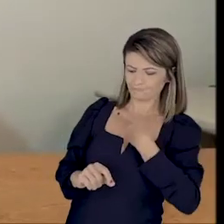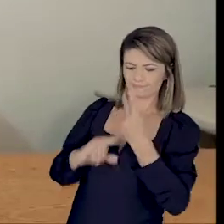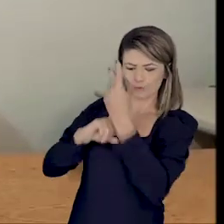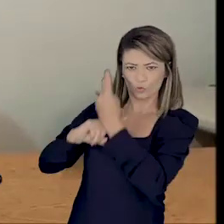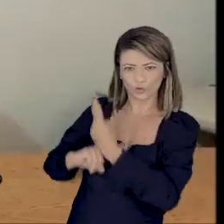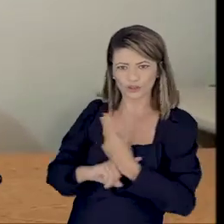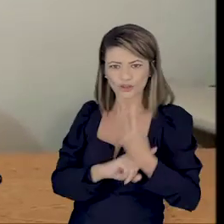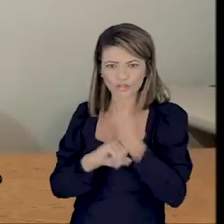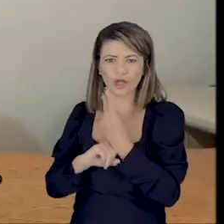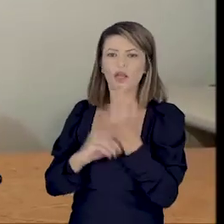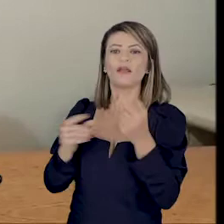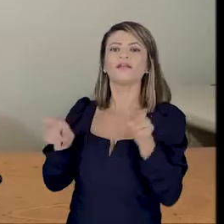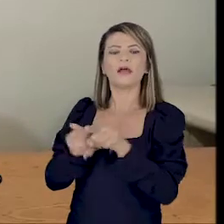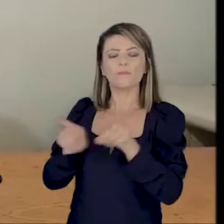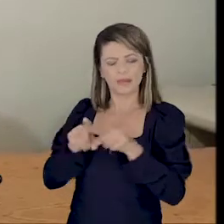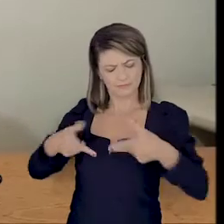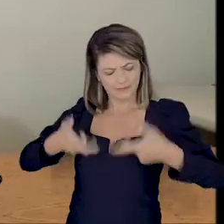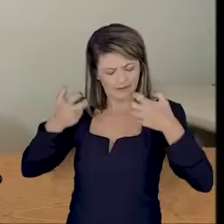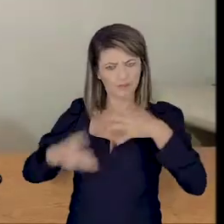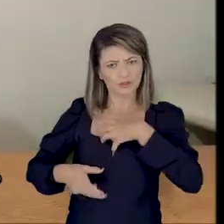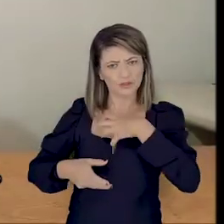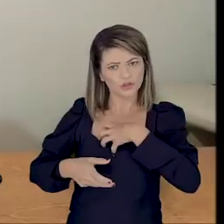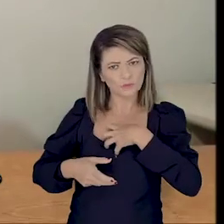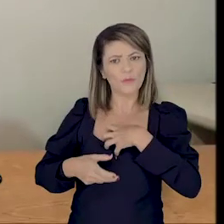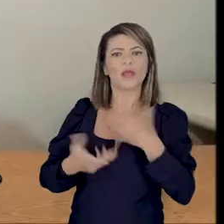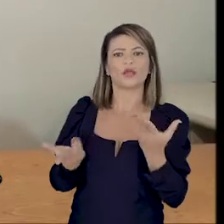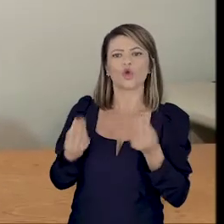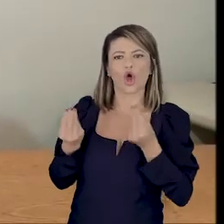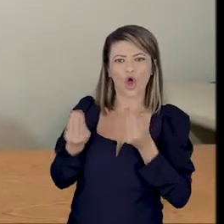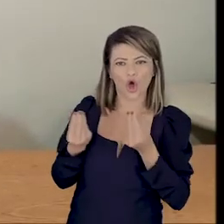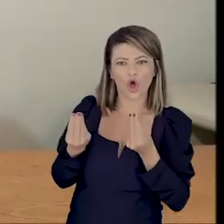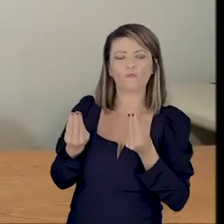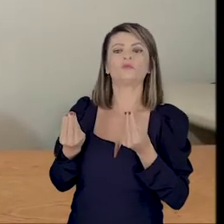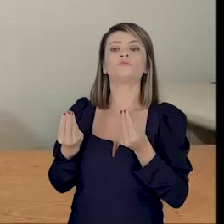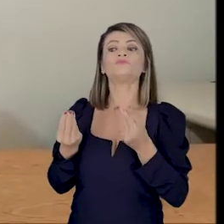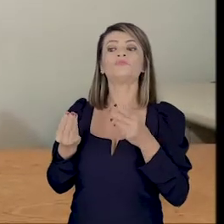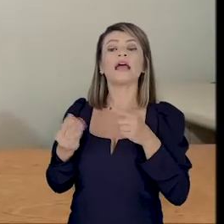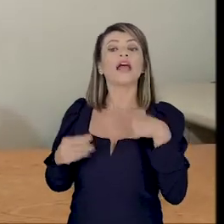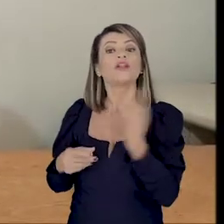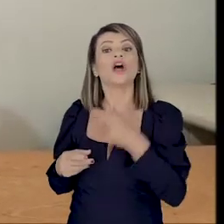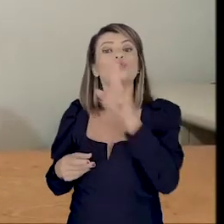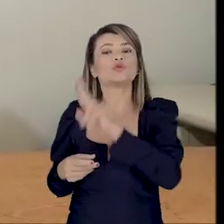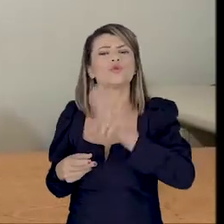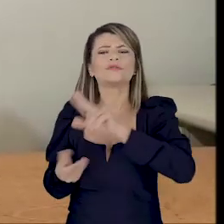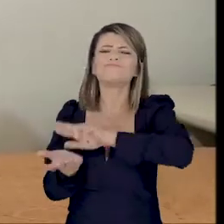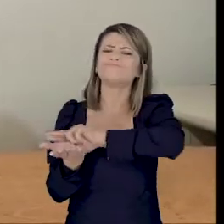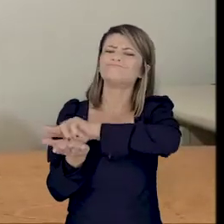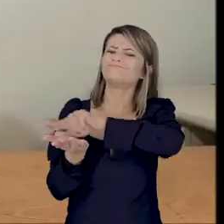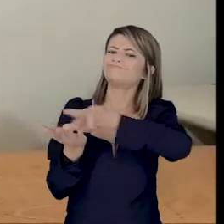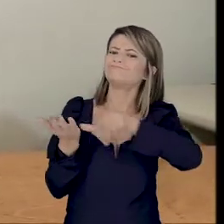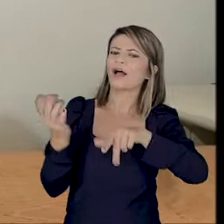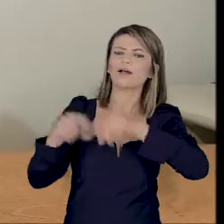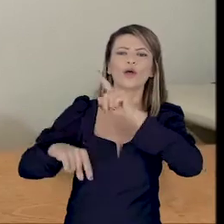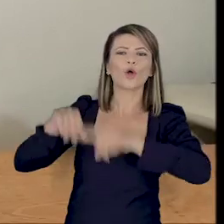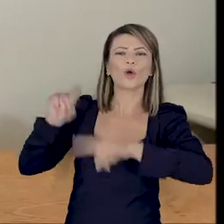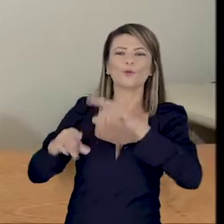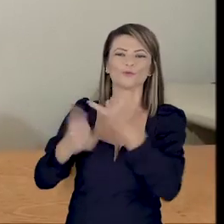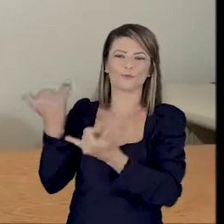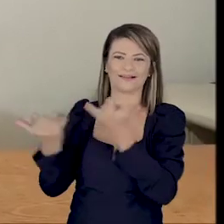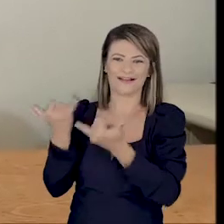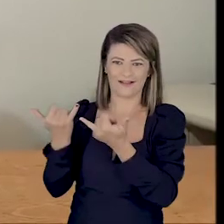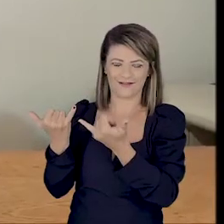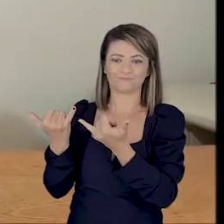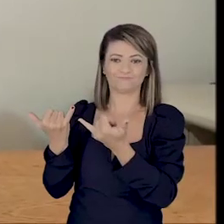crianças, da identificação e do reconhecimento de sentimentos e a gente utilizava diversos recursos lúdicos para